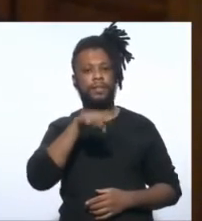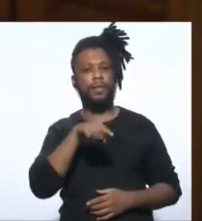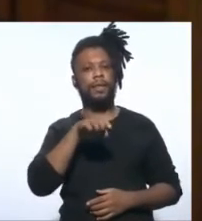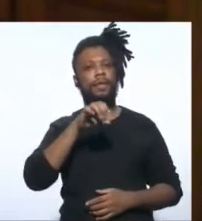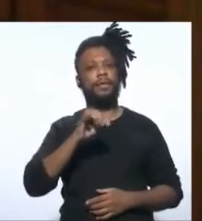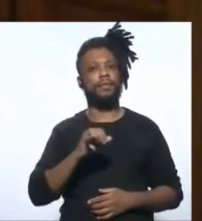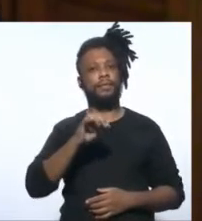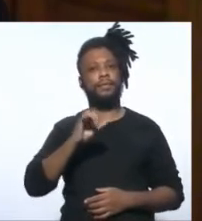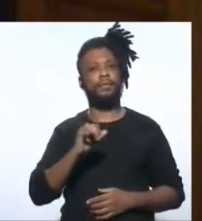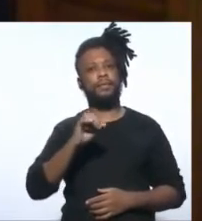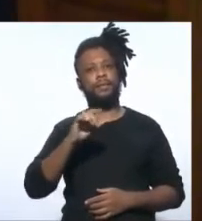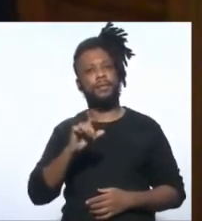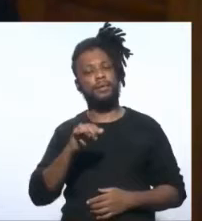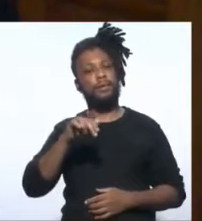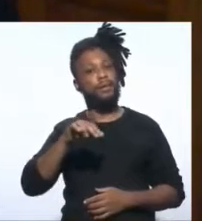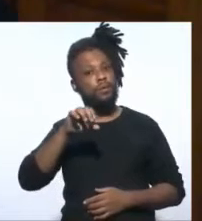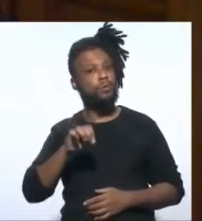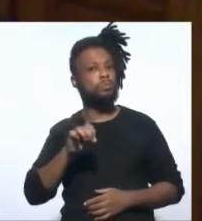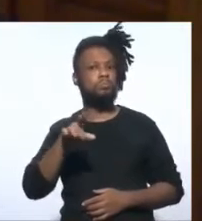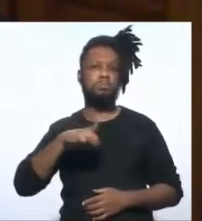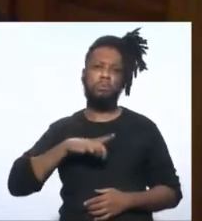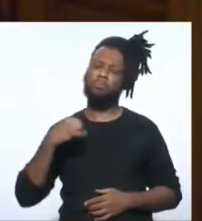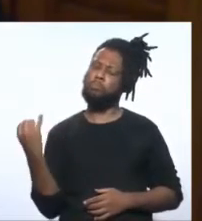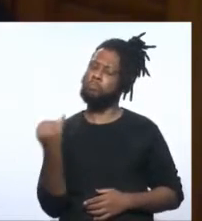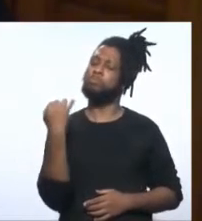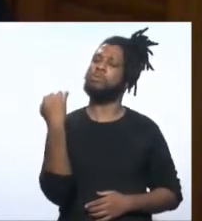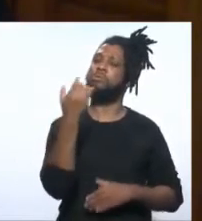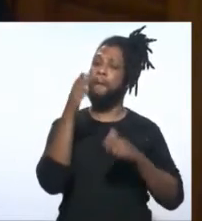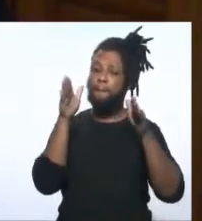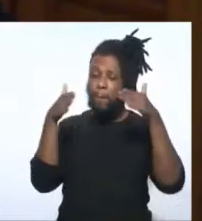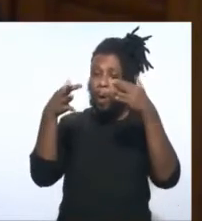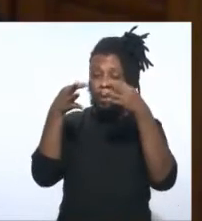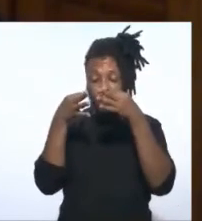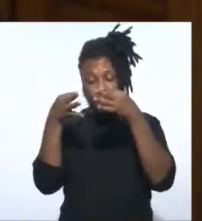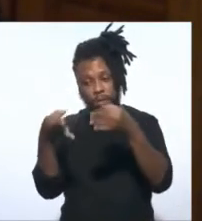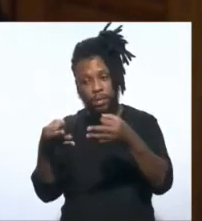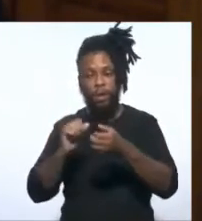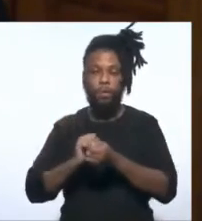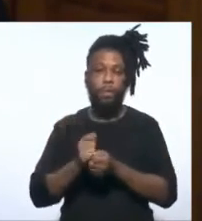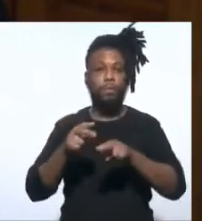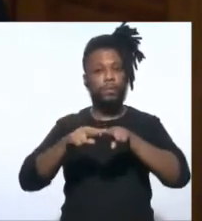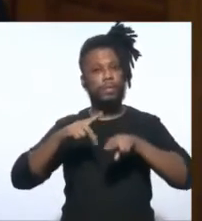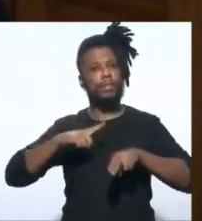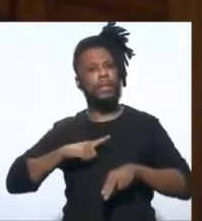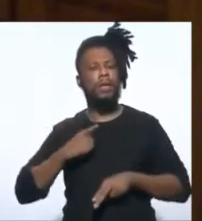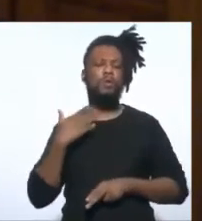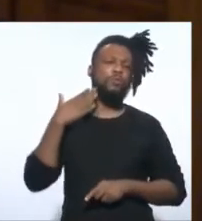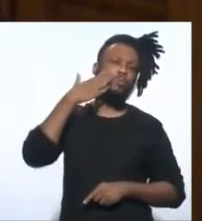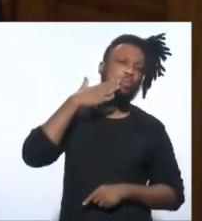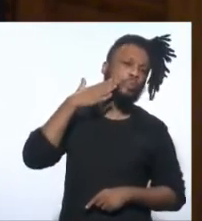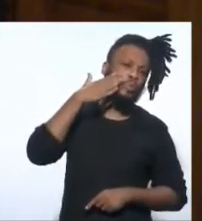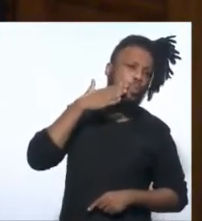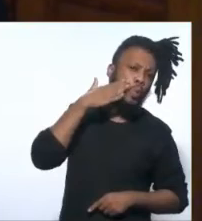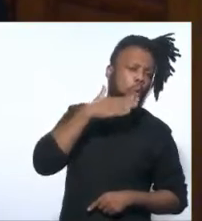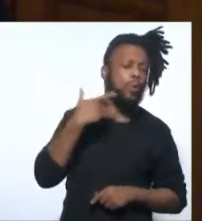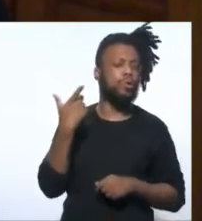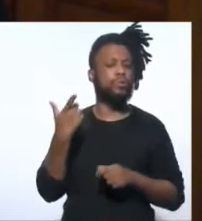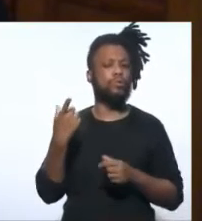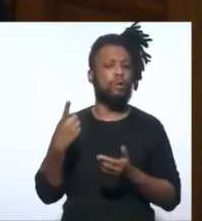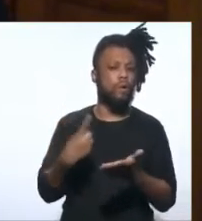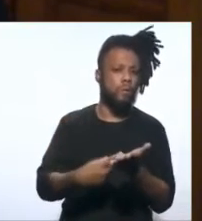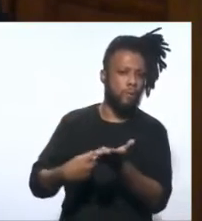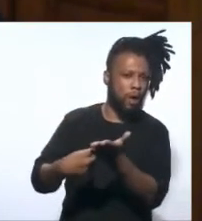extremamente relevante para isso, visto que ele tem uma argúcia política bastante